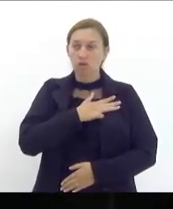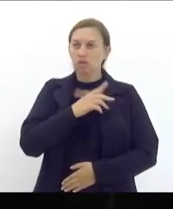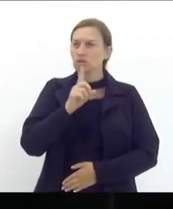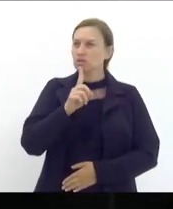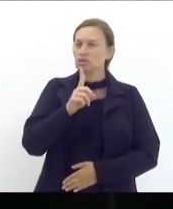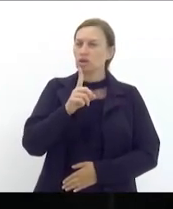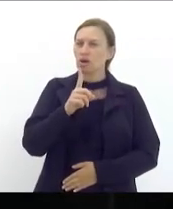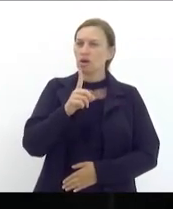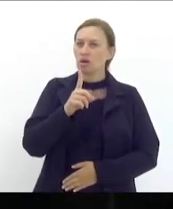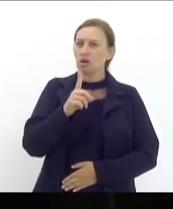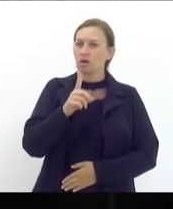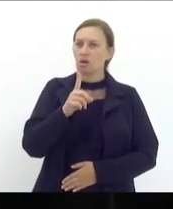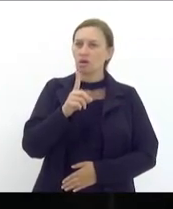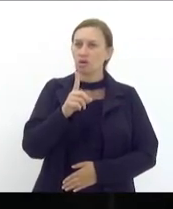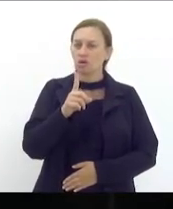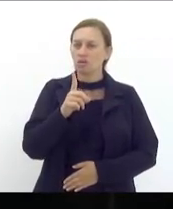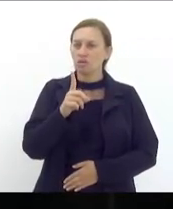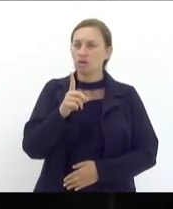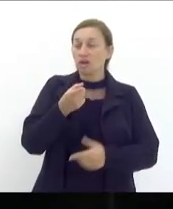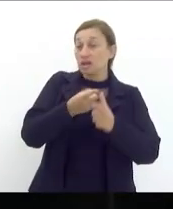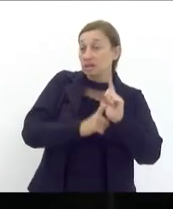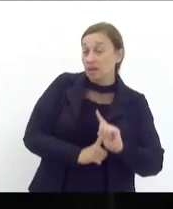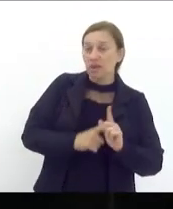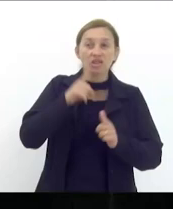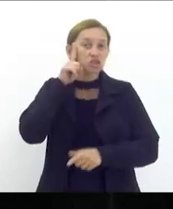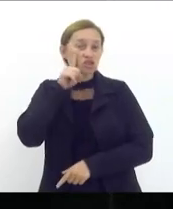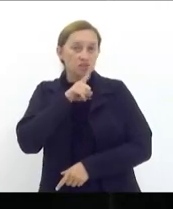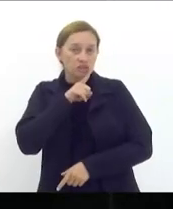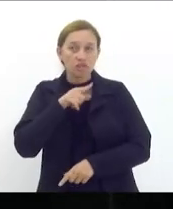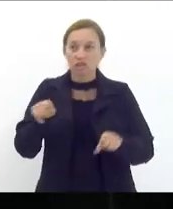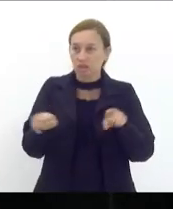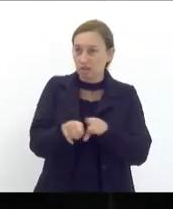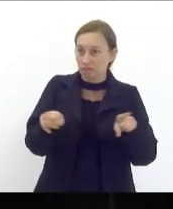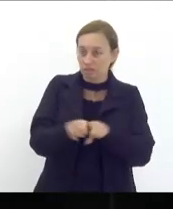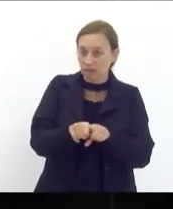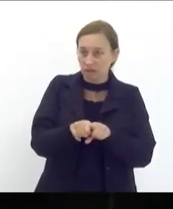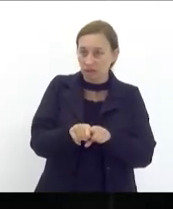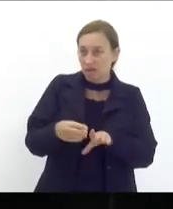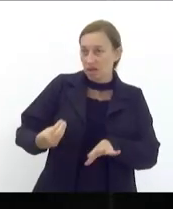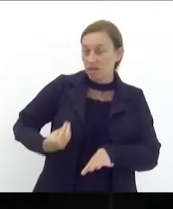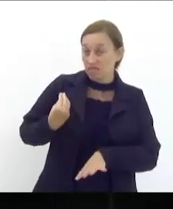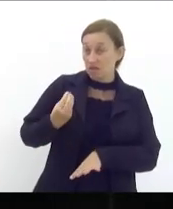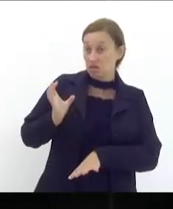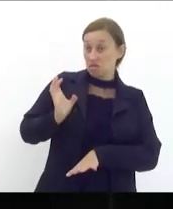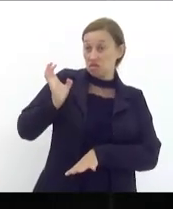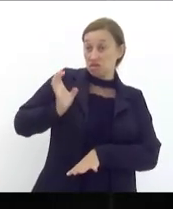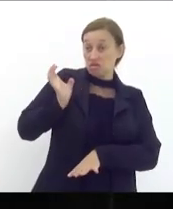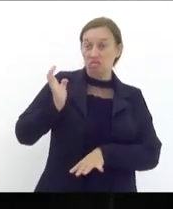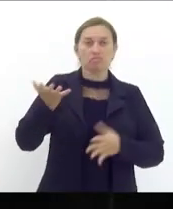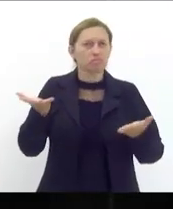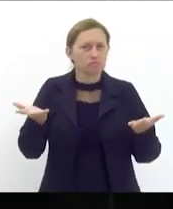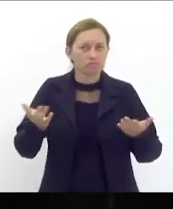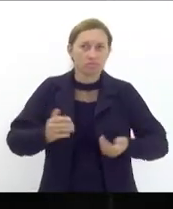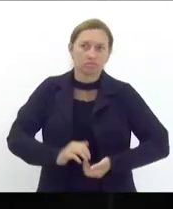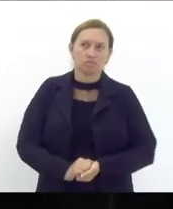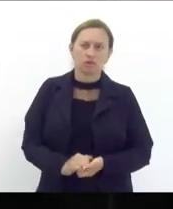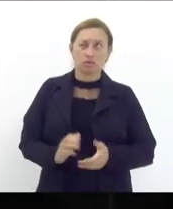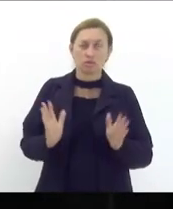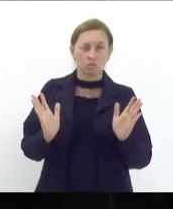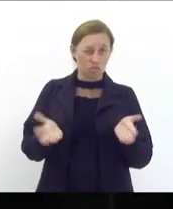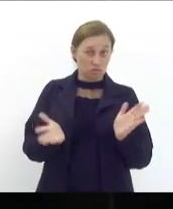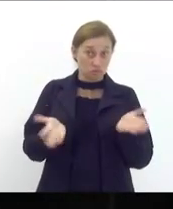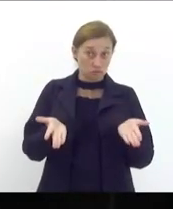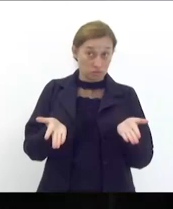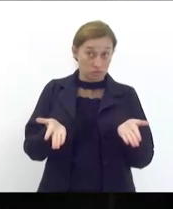subserviente aos Estados Unidos e muito menos ao estilo de vida burguês hoje